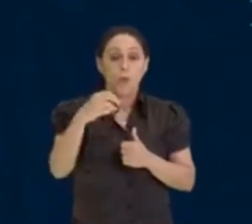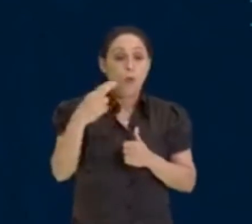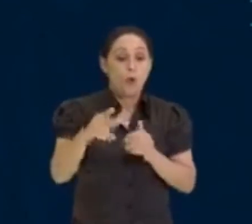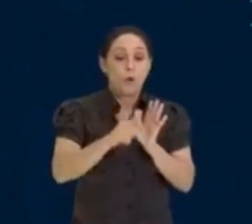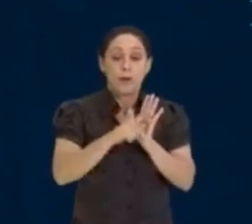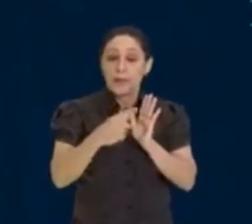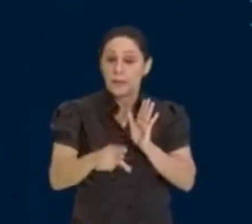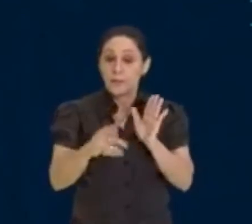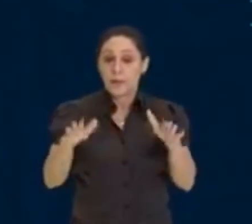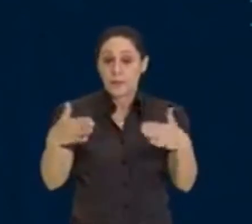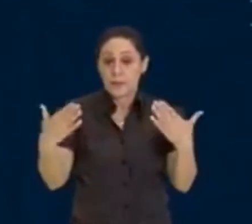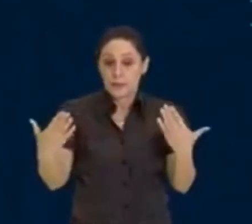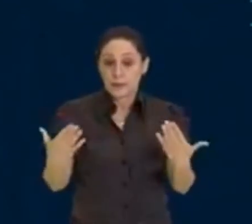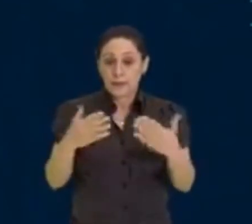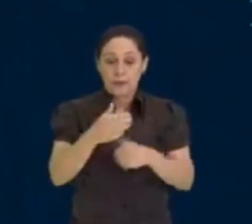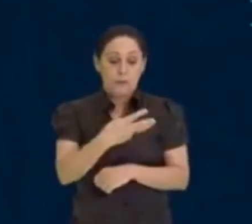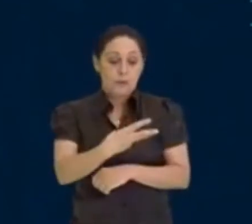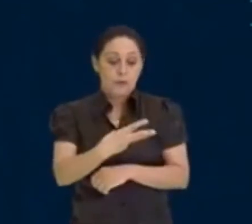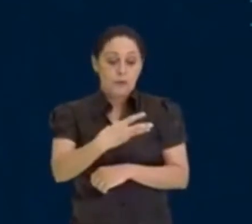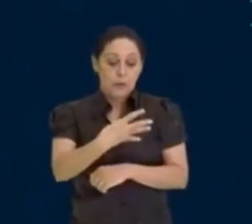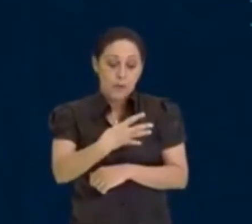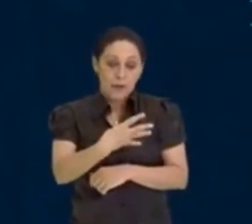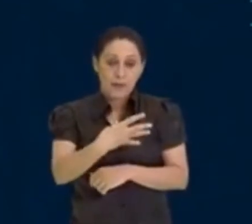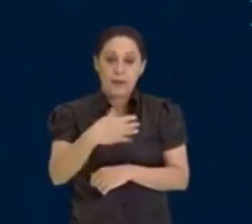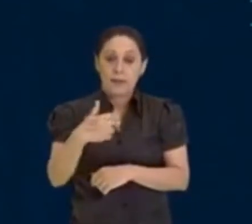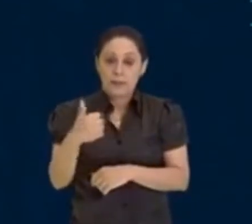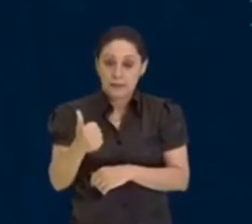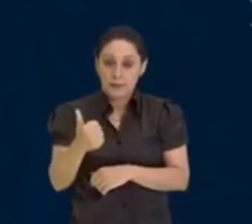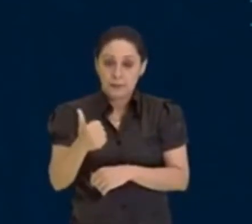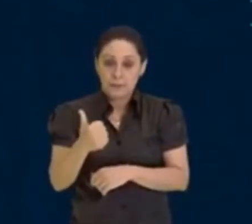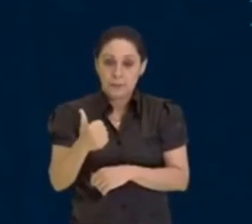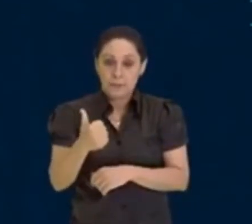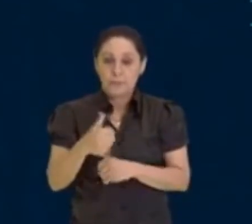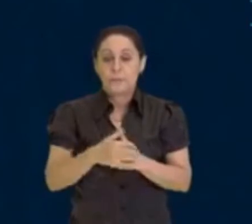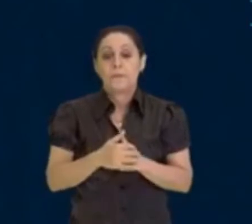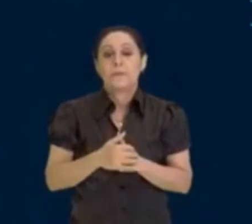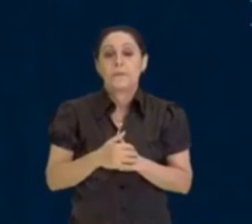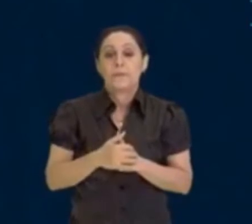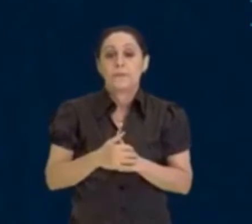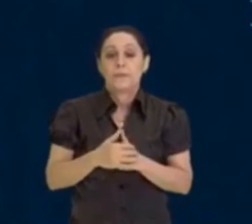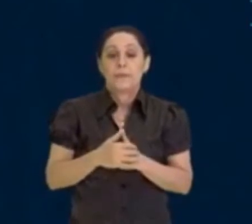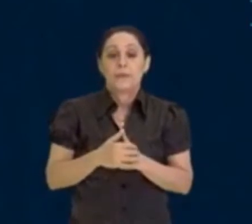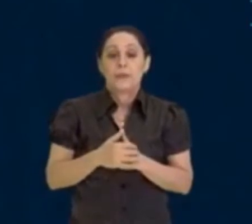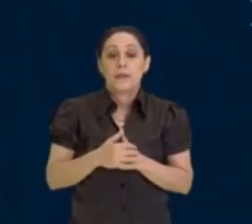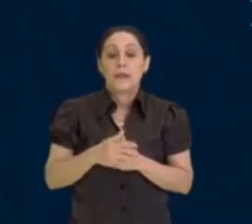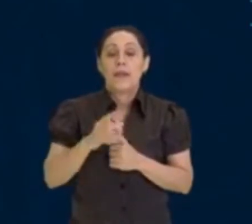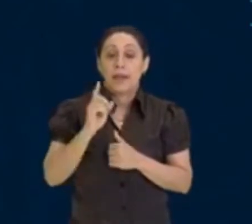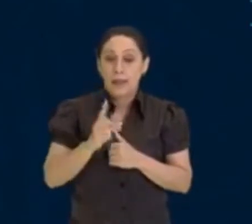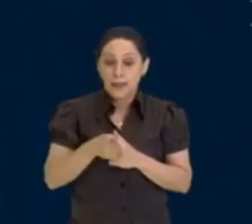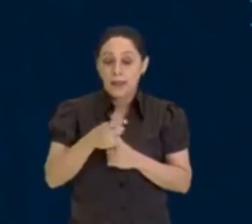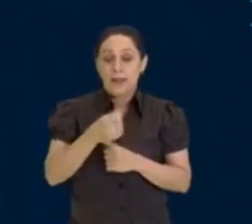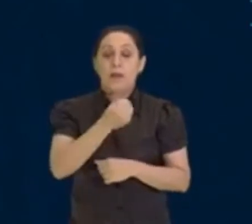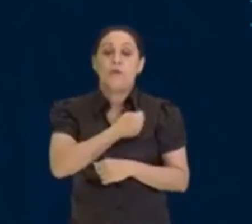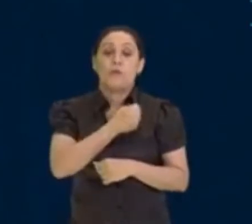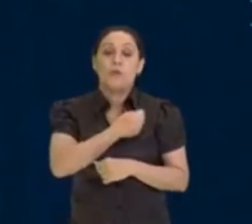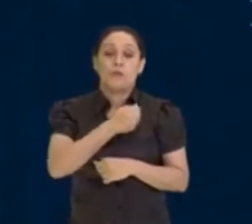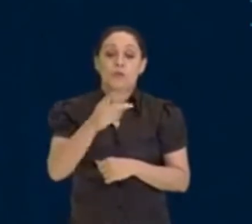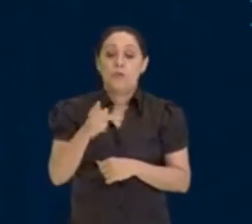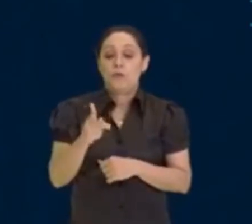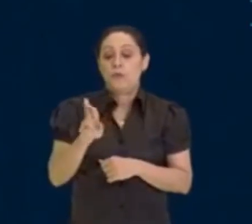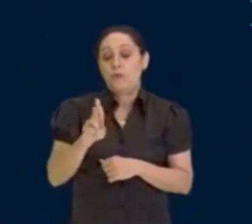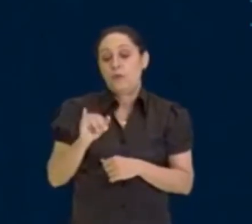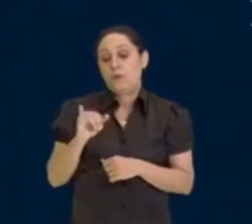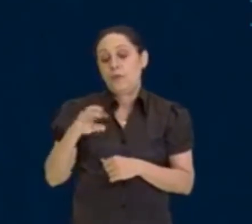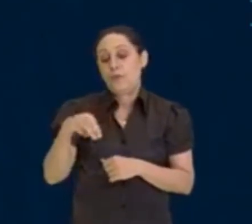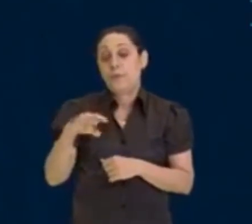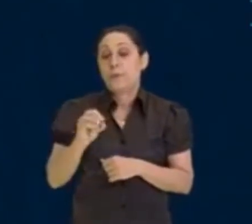Então, nesse caso, olha, 41, por mais que não tenha aparecido o nosso crivo, porque só vai até 30, ele é número primo. até colocar aqui, já coloca